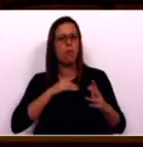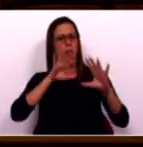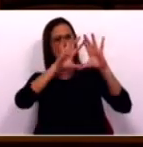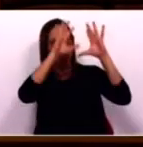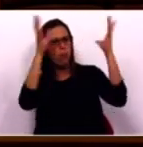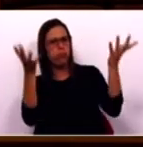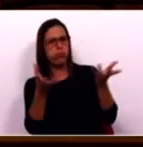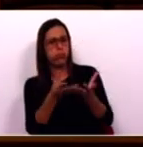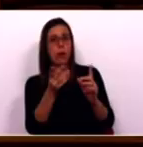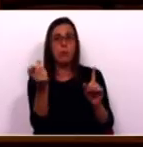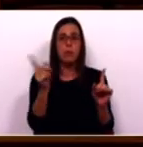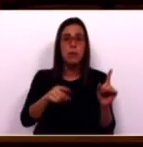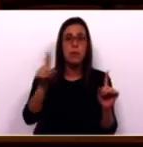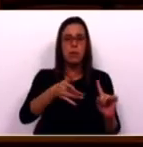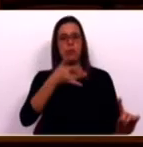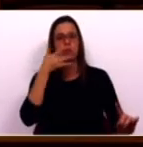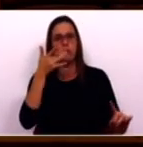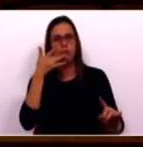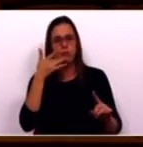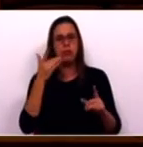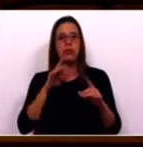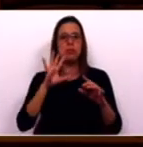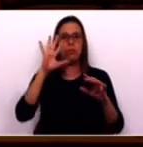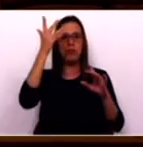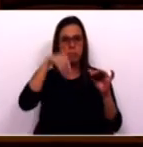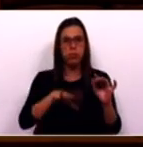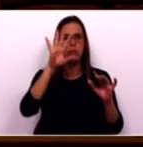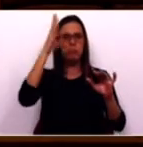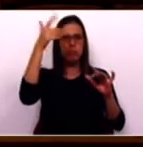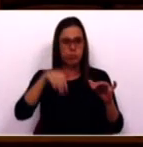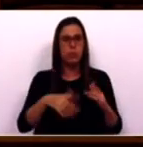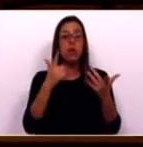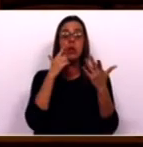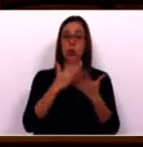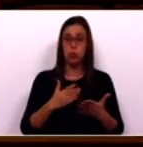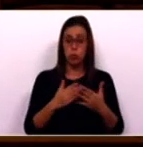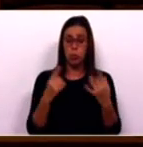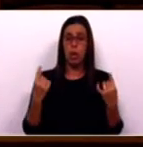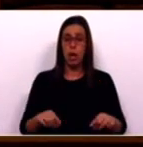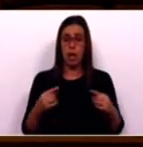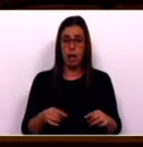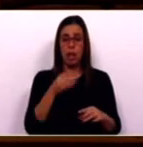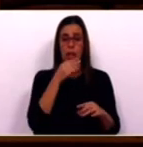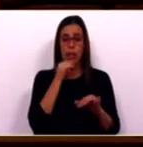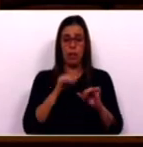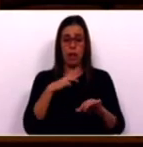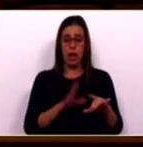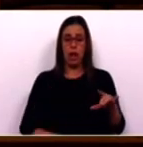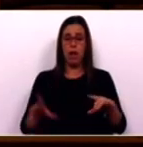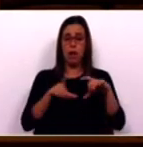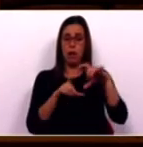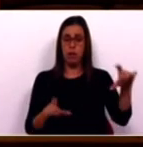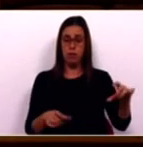é a recorrência dos excessos e extremos climáticos. Existem estudos que incidiram sobre o território nacional